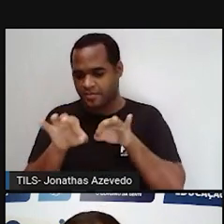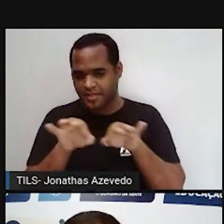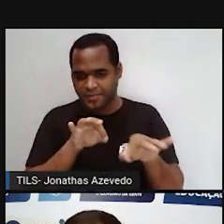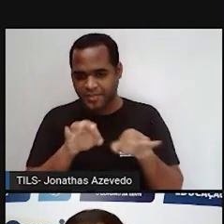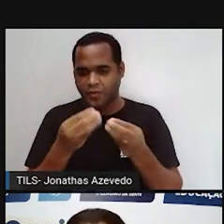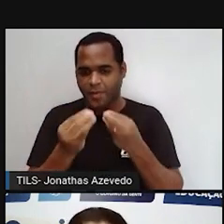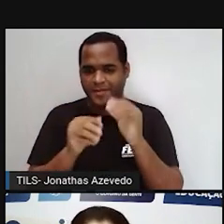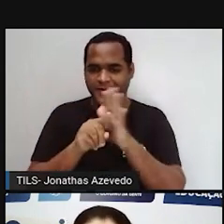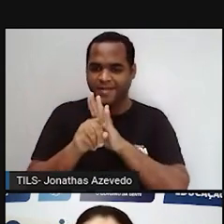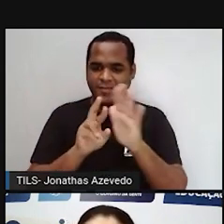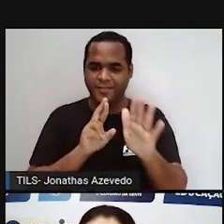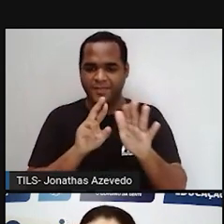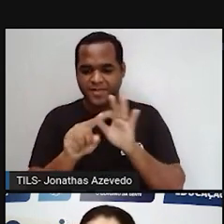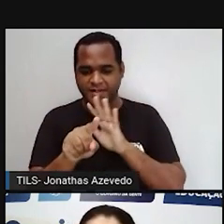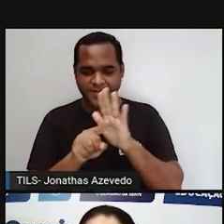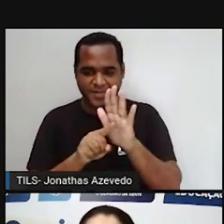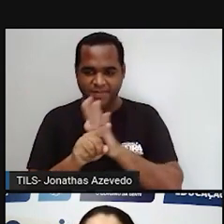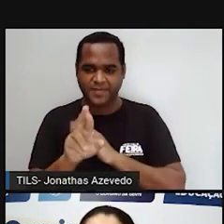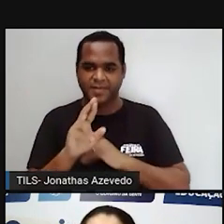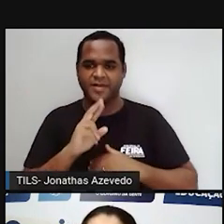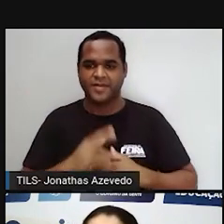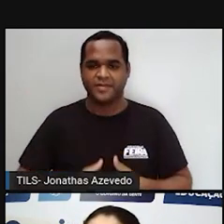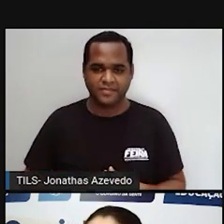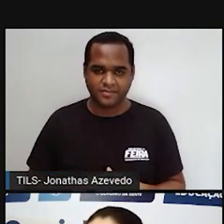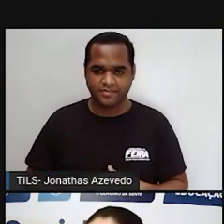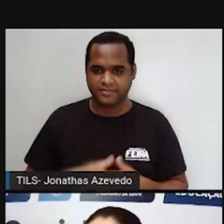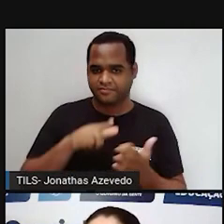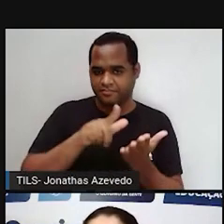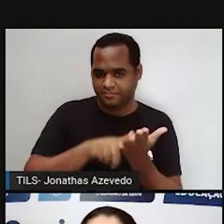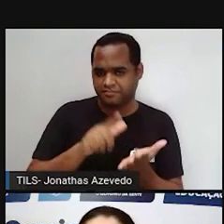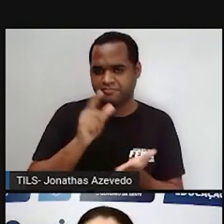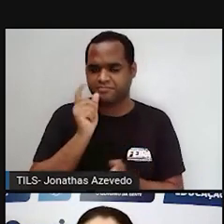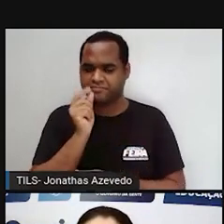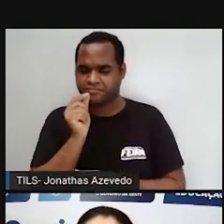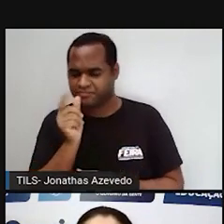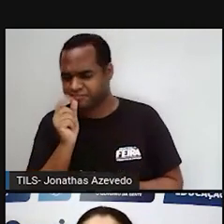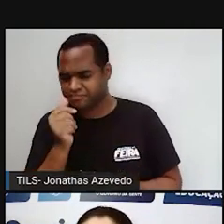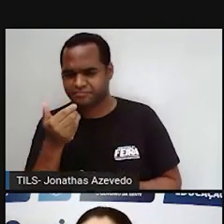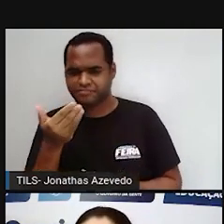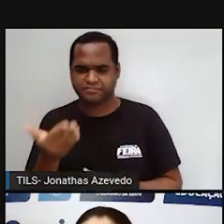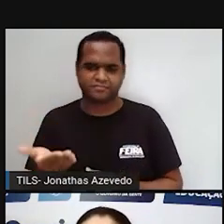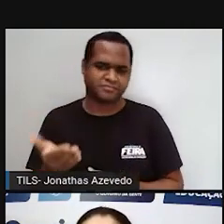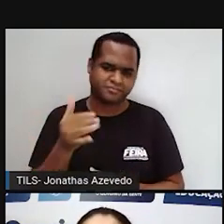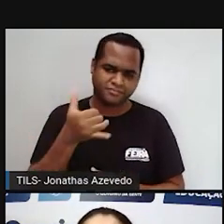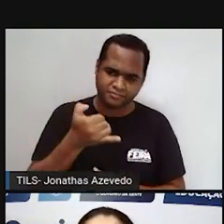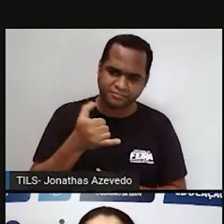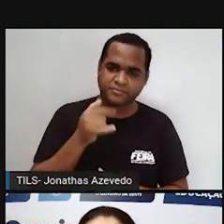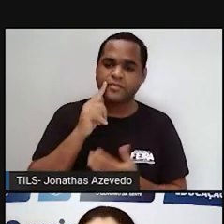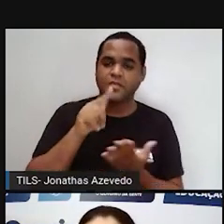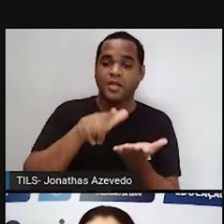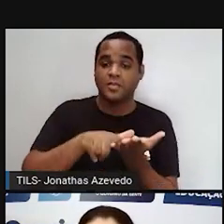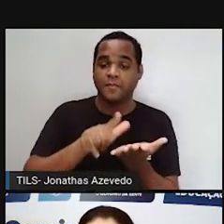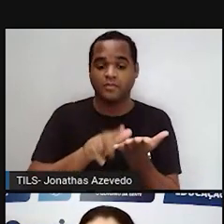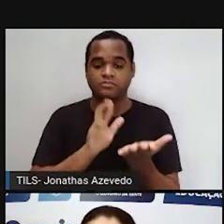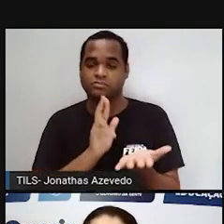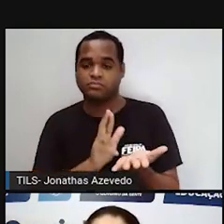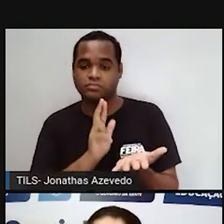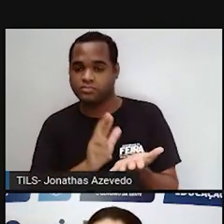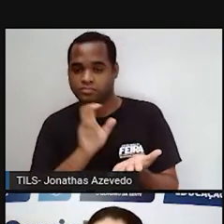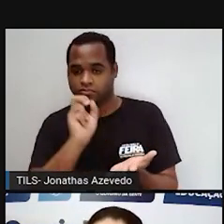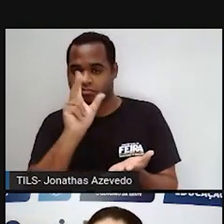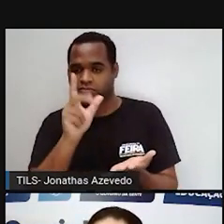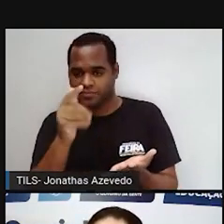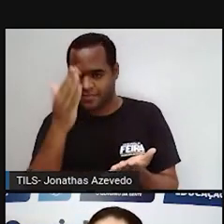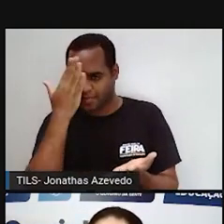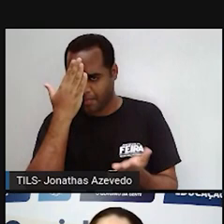first quiz para vocês. Para isso, eu preciso que vocês peguem um lápis, uma caneta, uma folha e anotem as respostas que vocês já